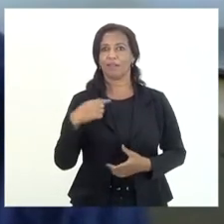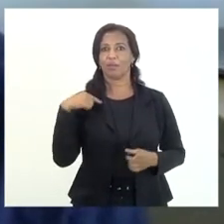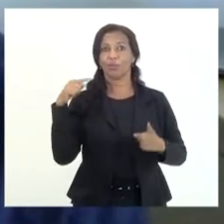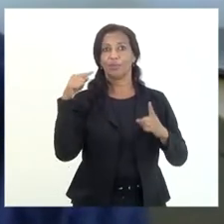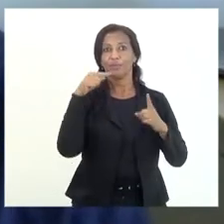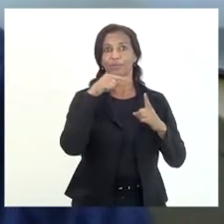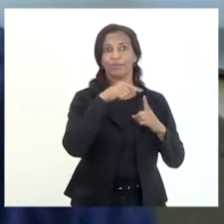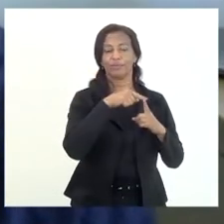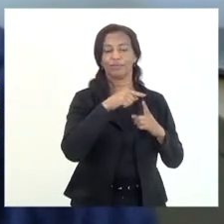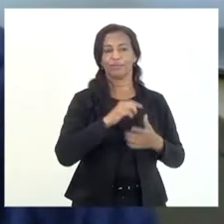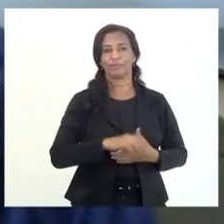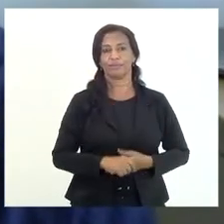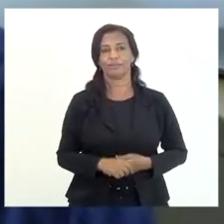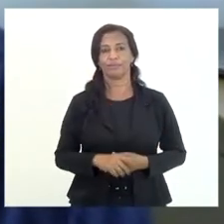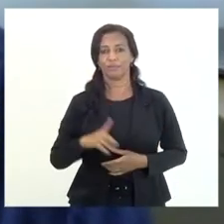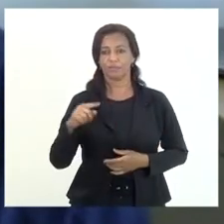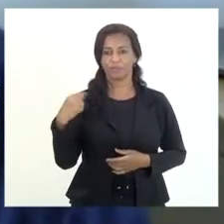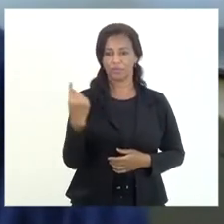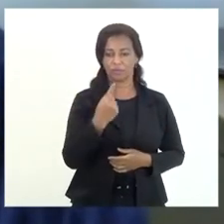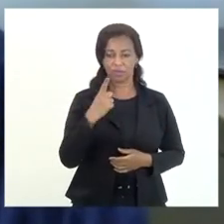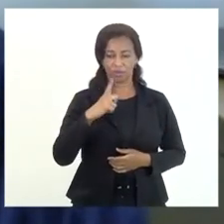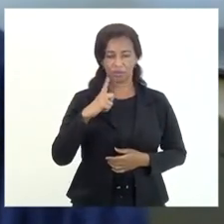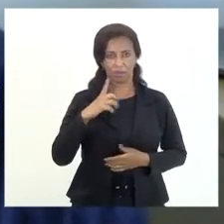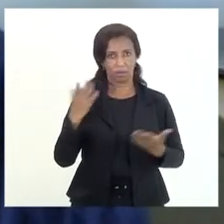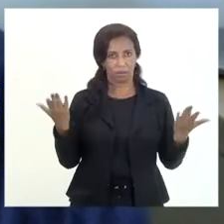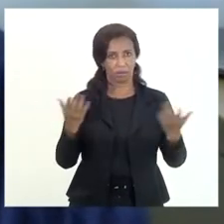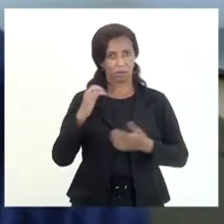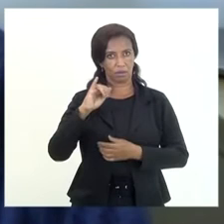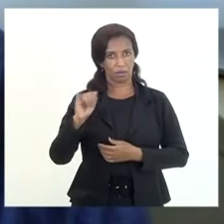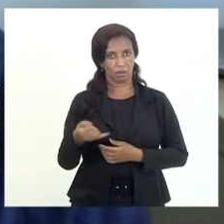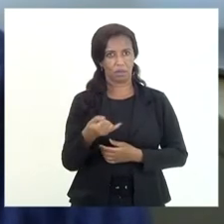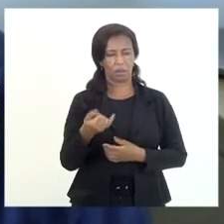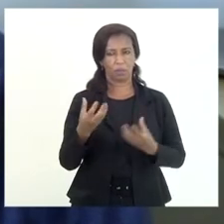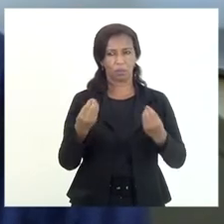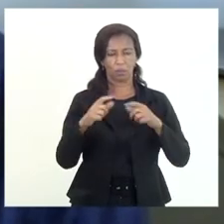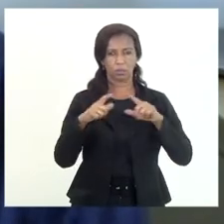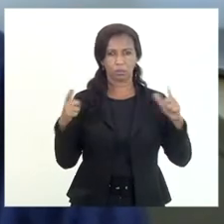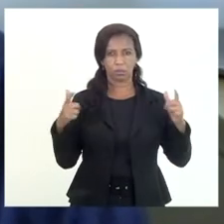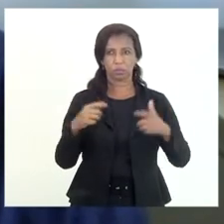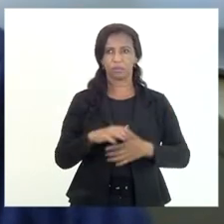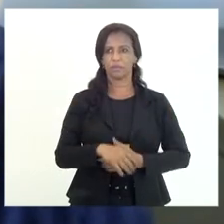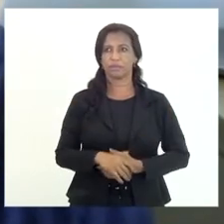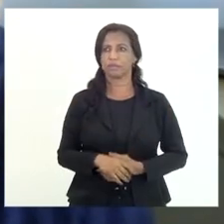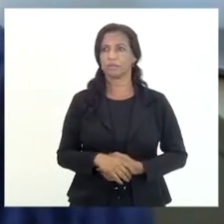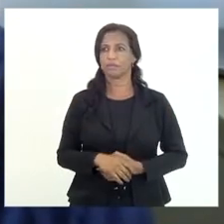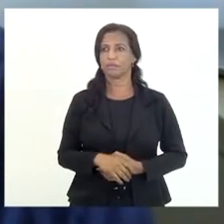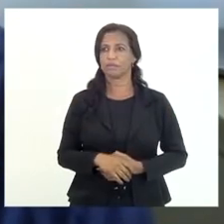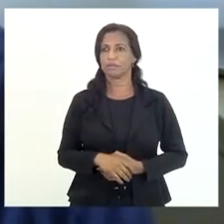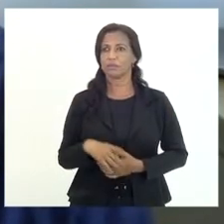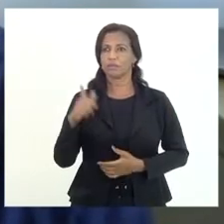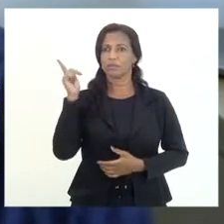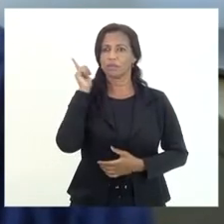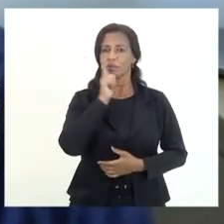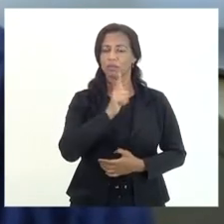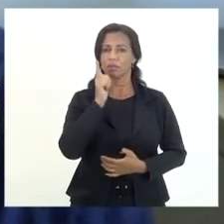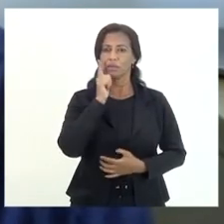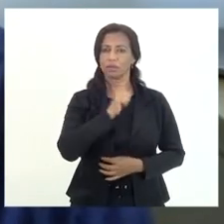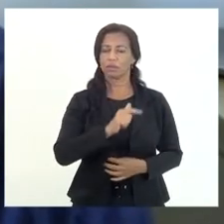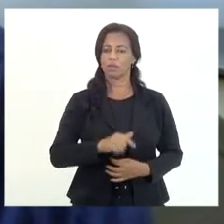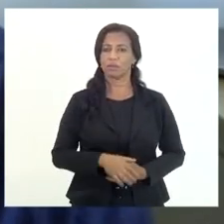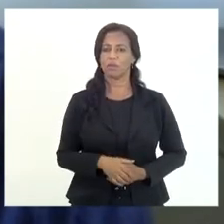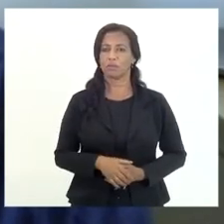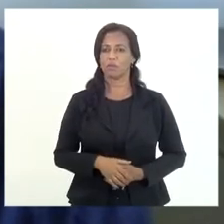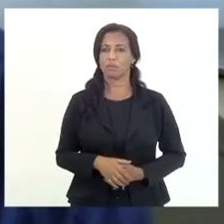nós temos agora uma possibilidade muito grande de conseguir algum